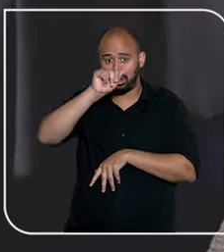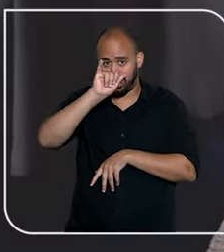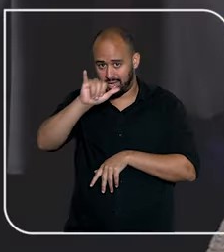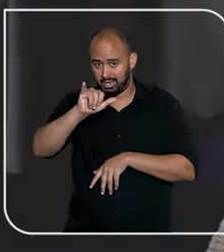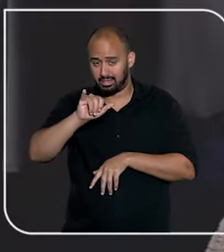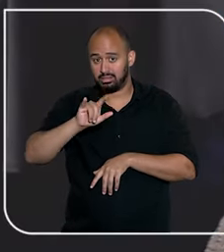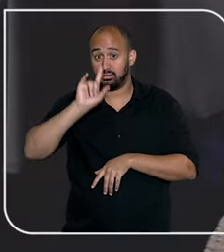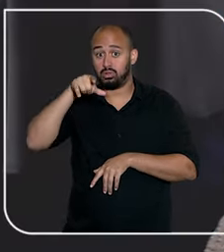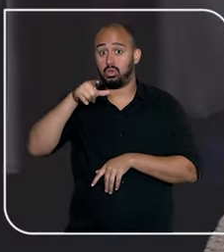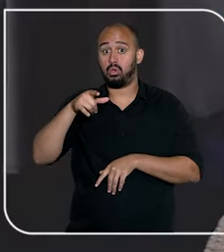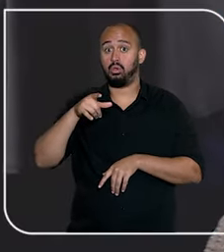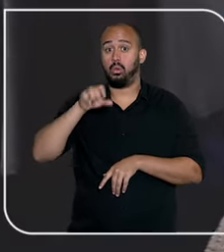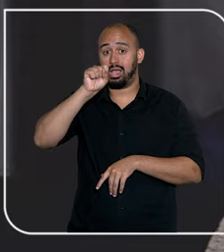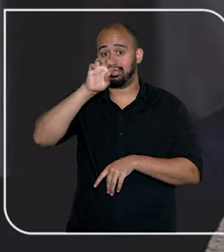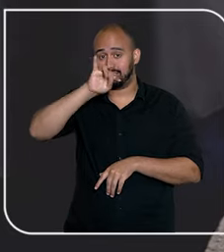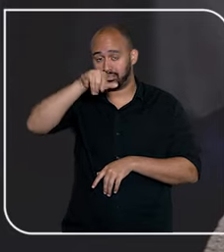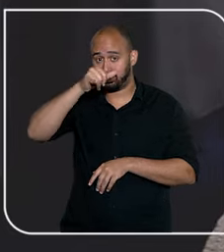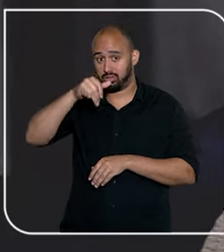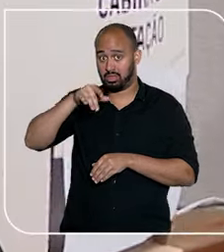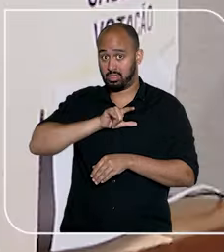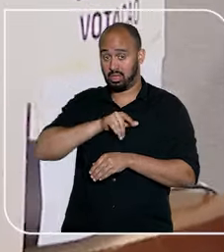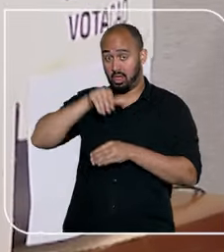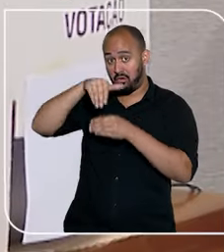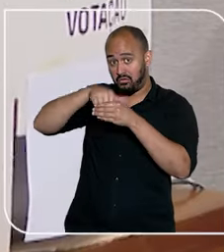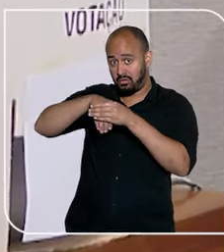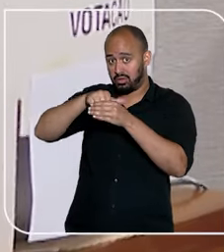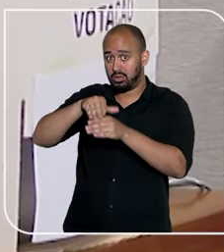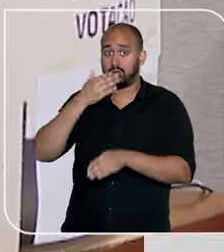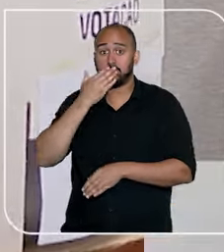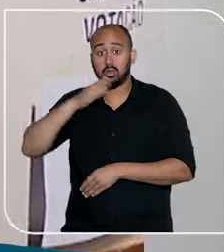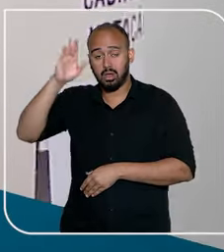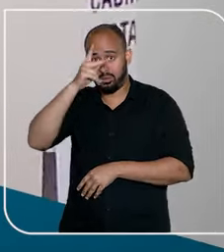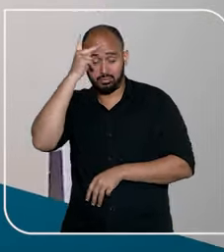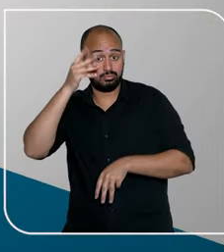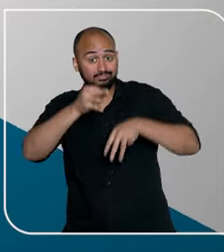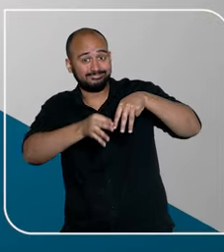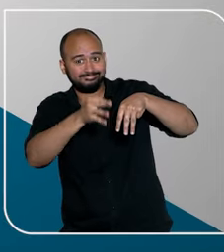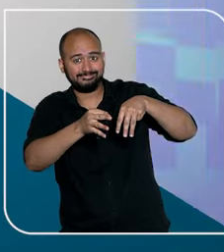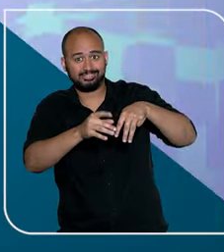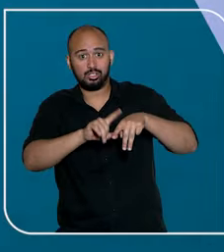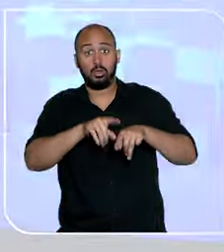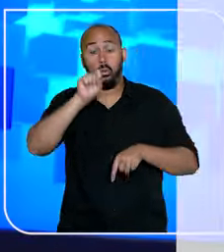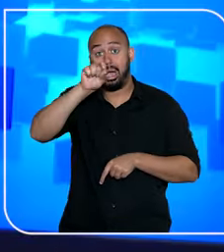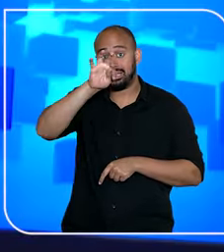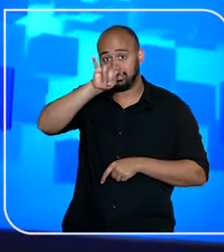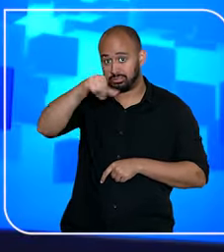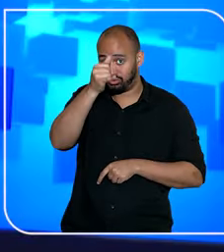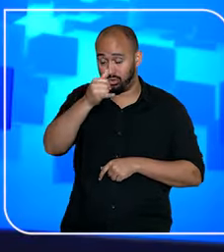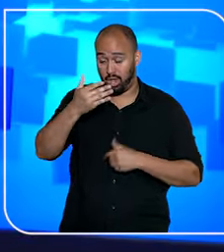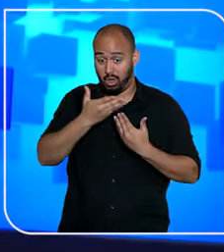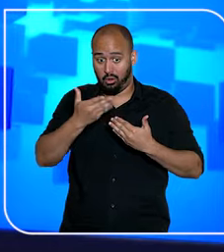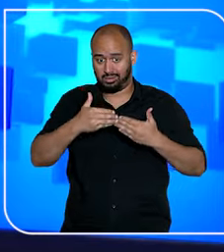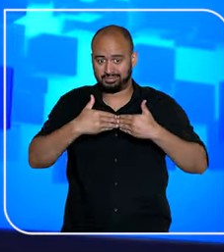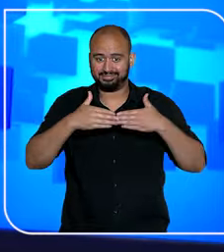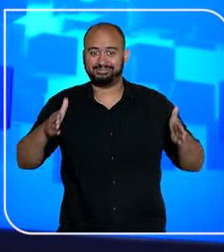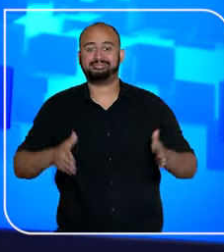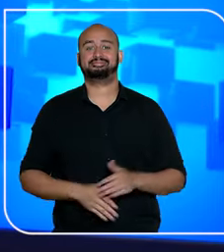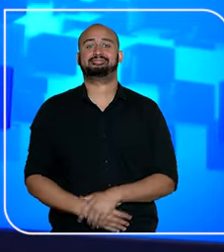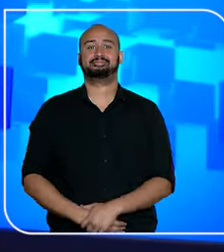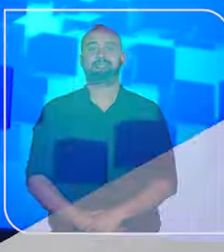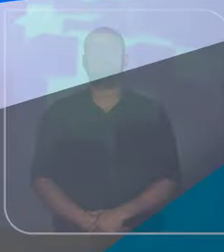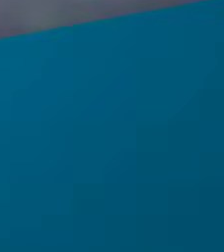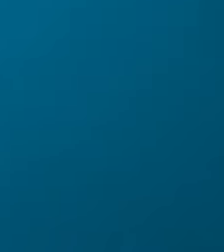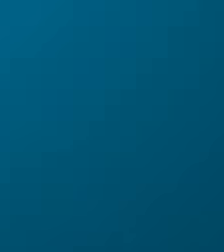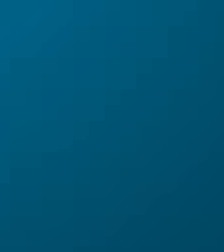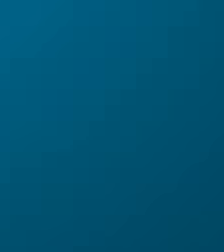STJ terá votação eletrônica para listas de candidatos a ministro. O STJ Notícias está no ar.